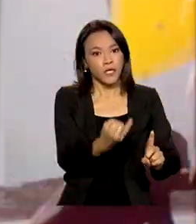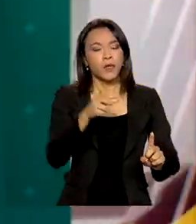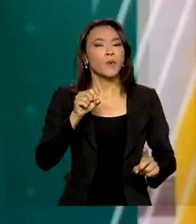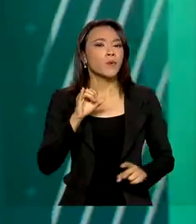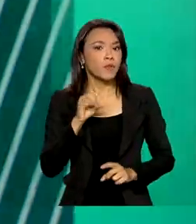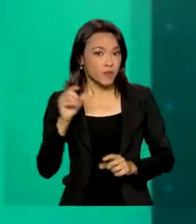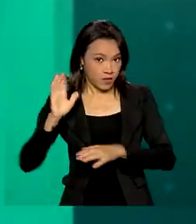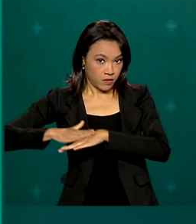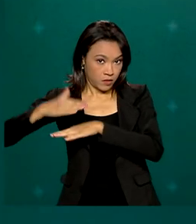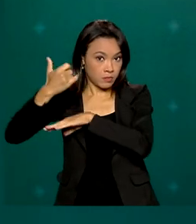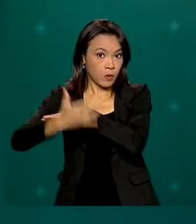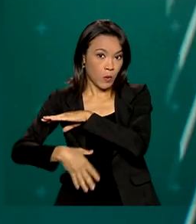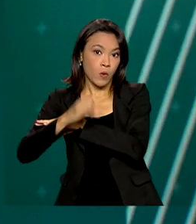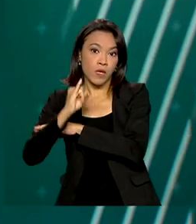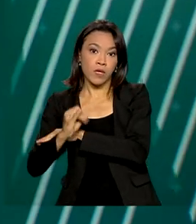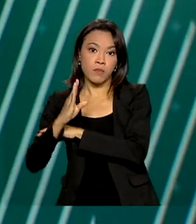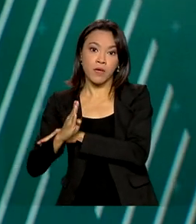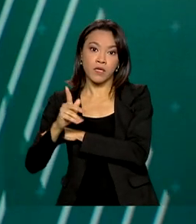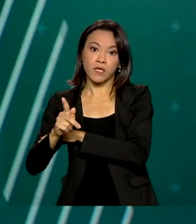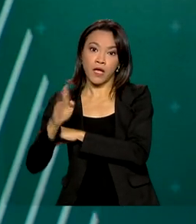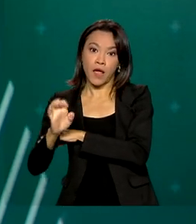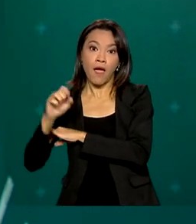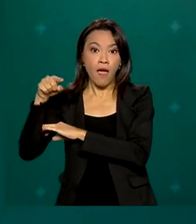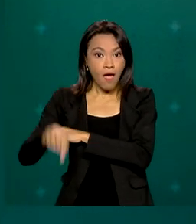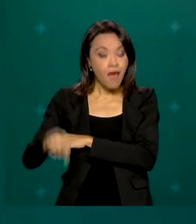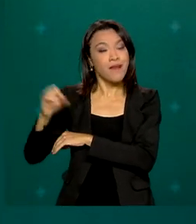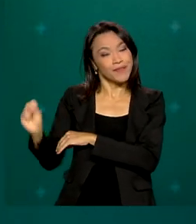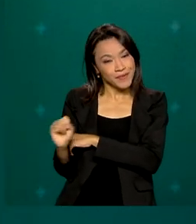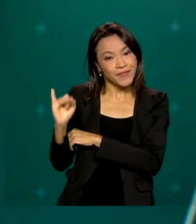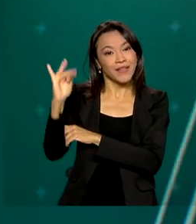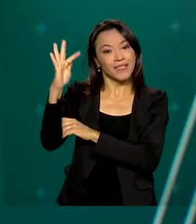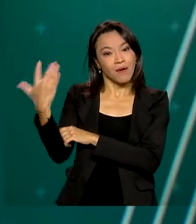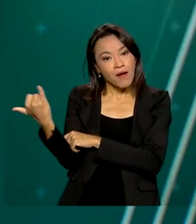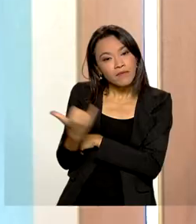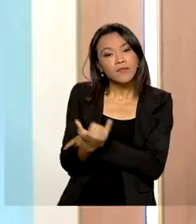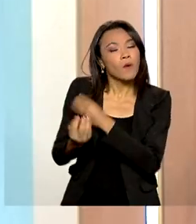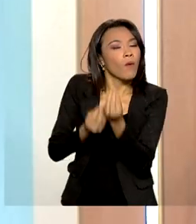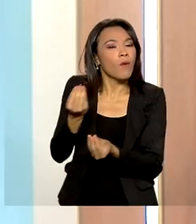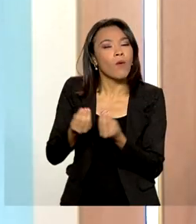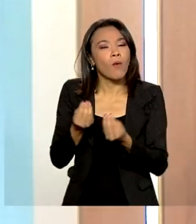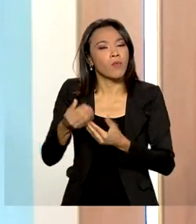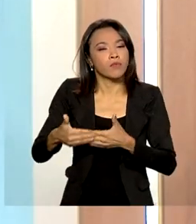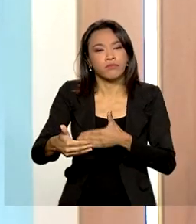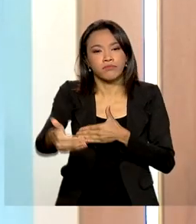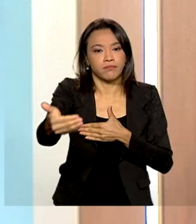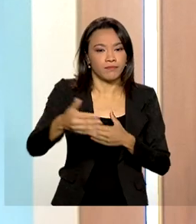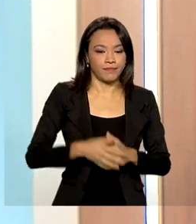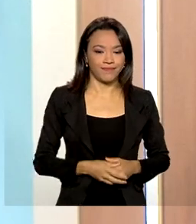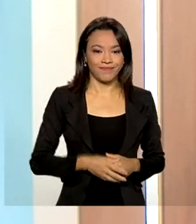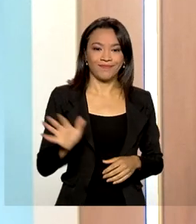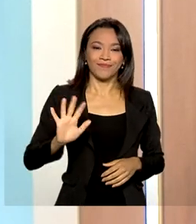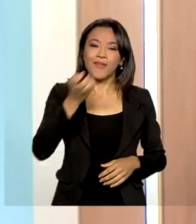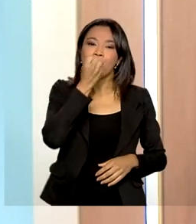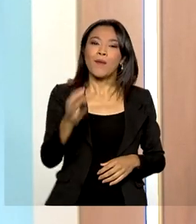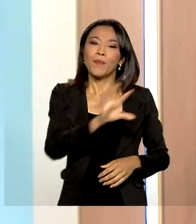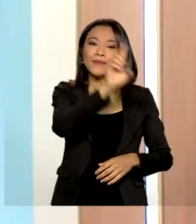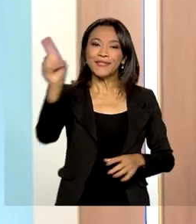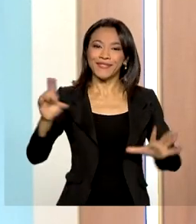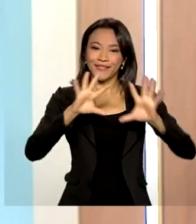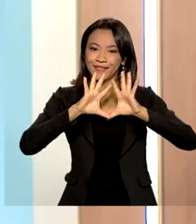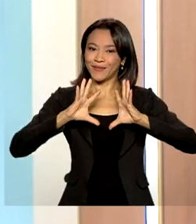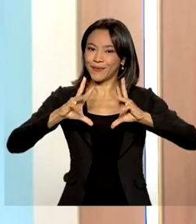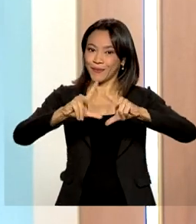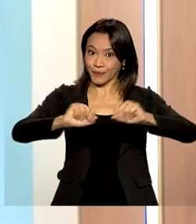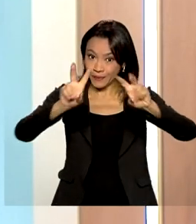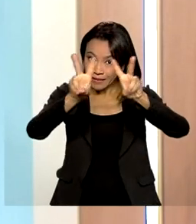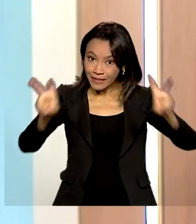é considerado uma prévia da inflação. Quem comenta é Ricardo Caldas. Bom dia, bom dia a todos. Nosso tema de hoje é